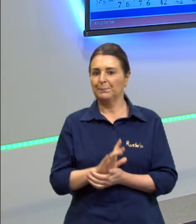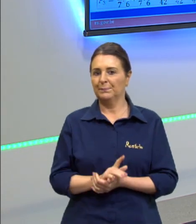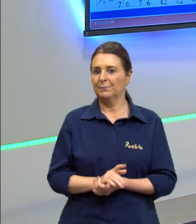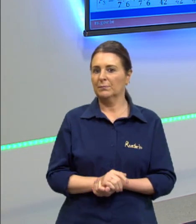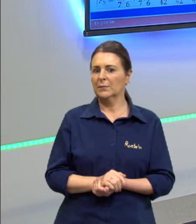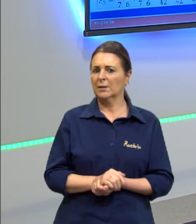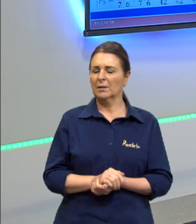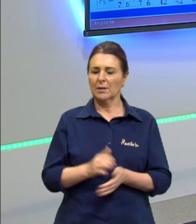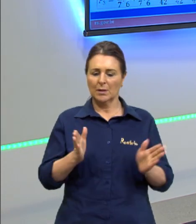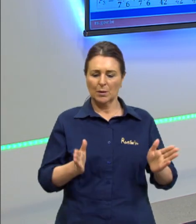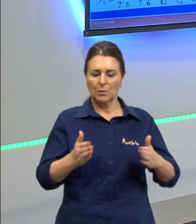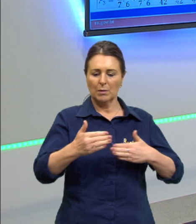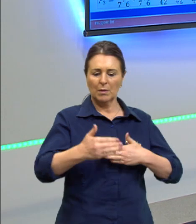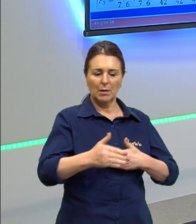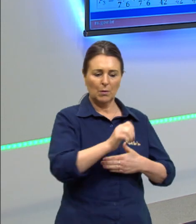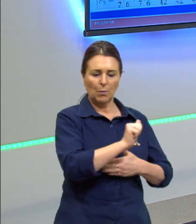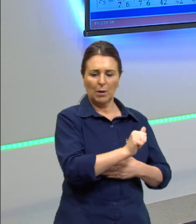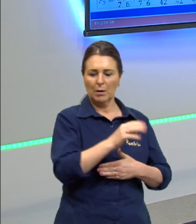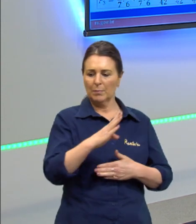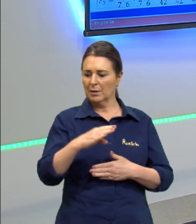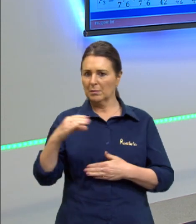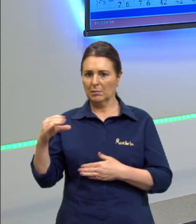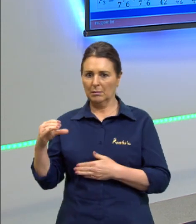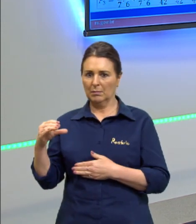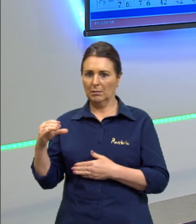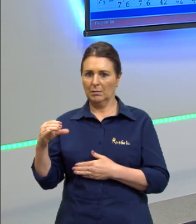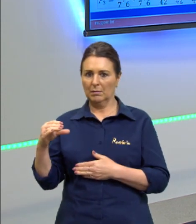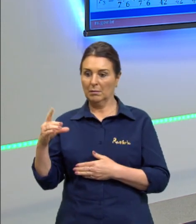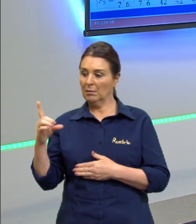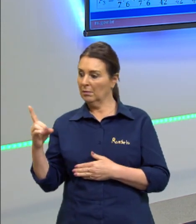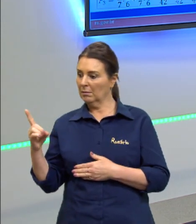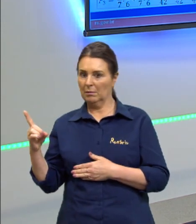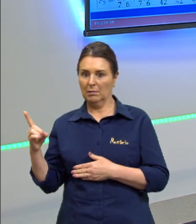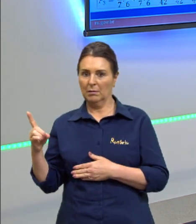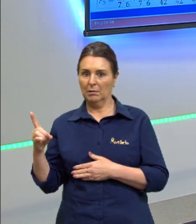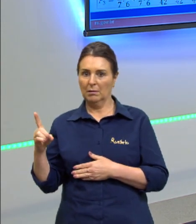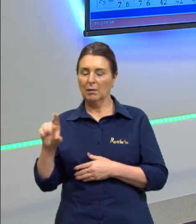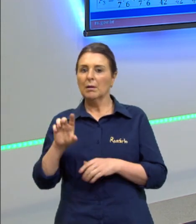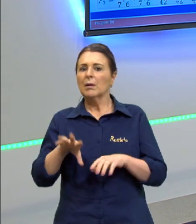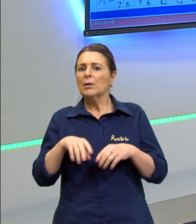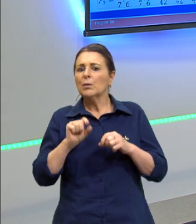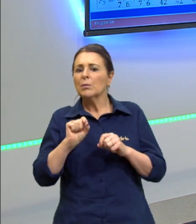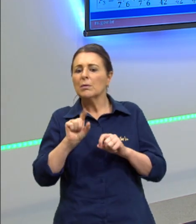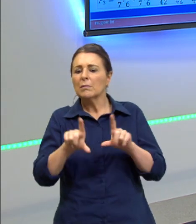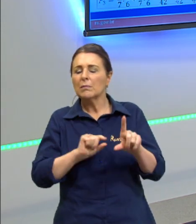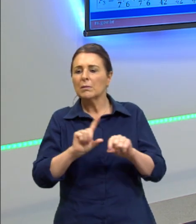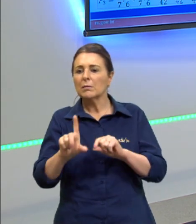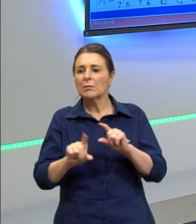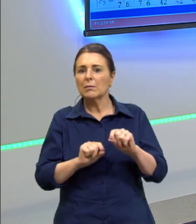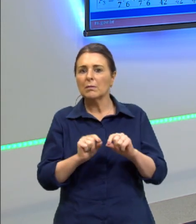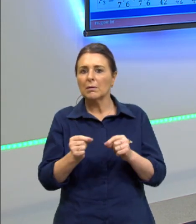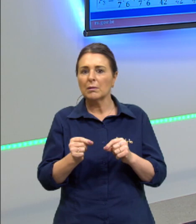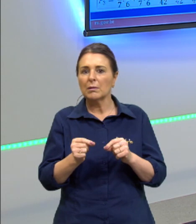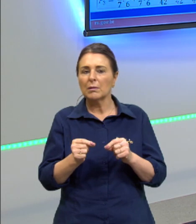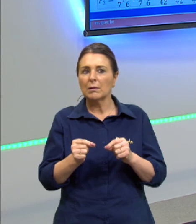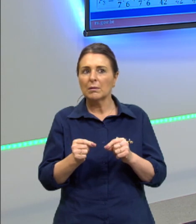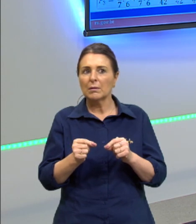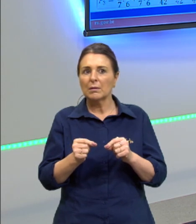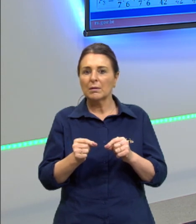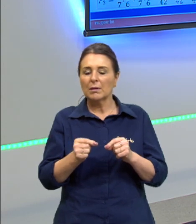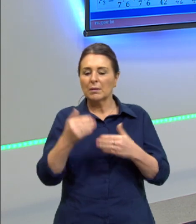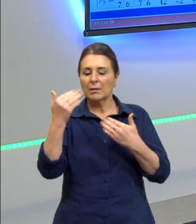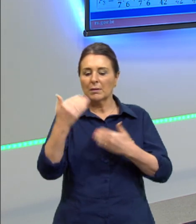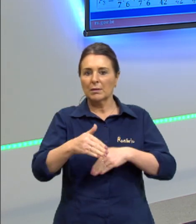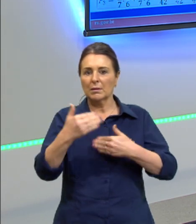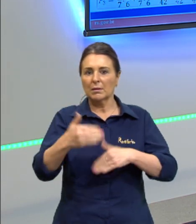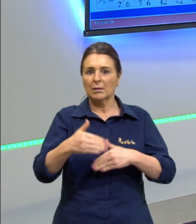existe na urna A na urna B na urna C e na urna D e quais são as opções então claro que lá na prova